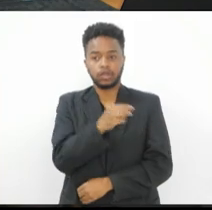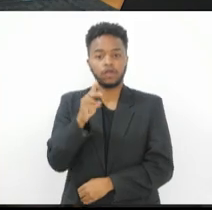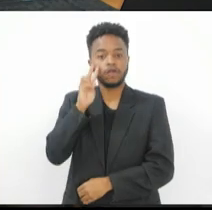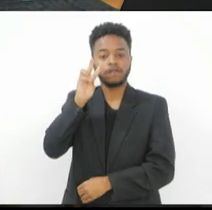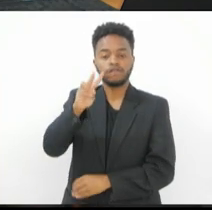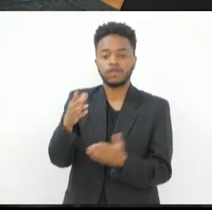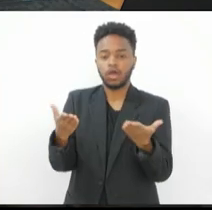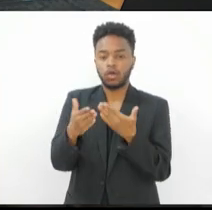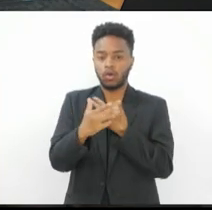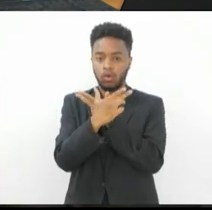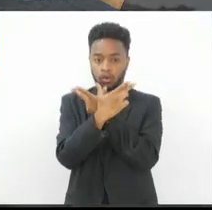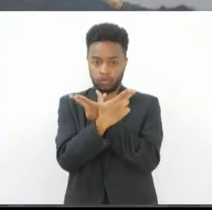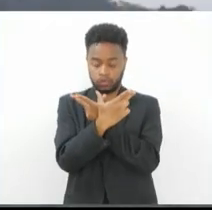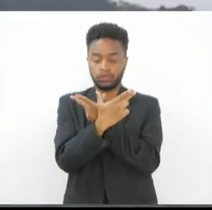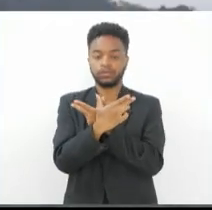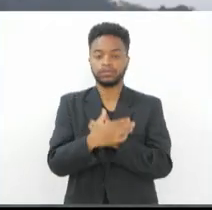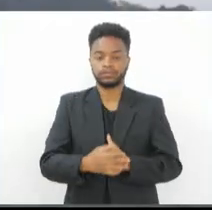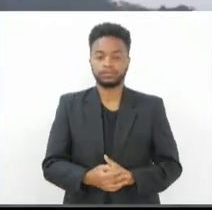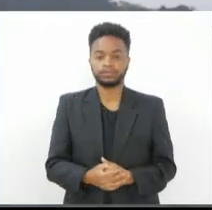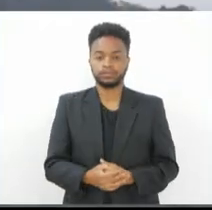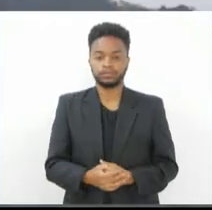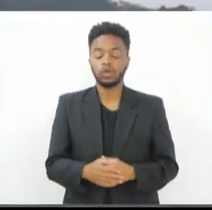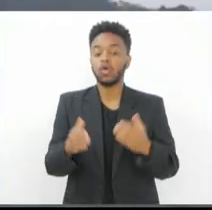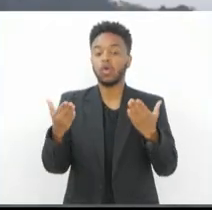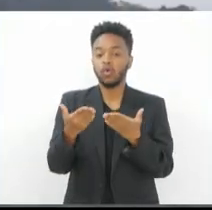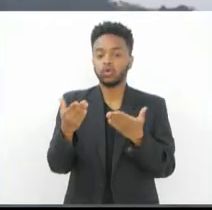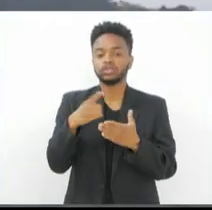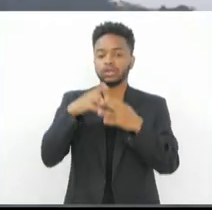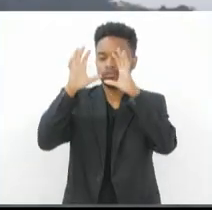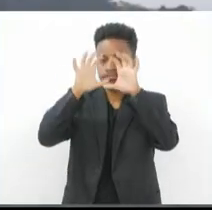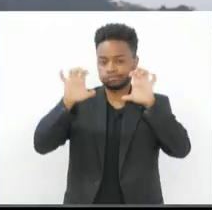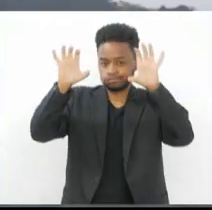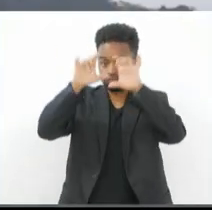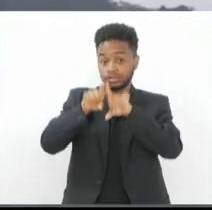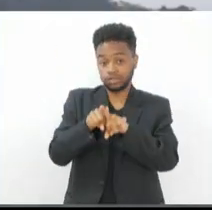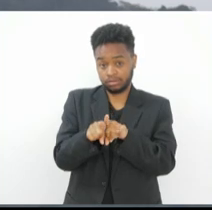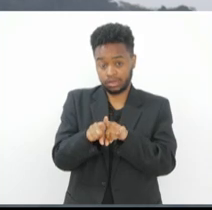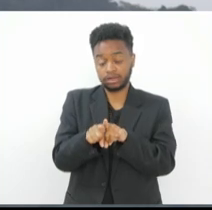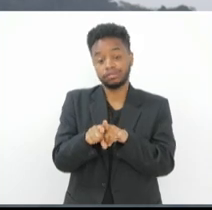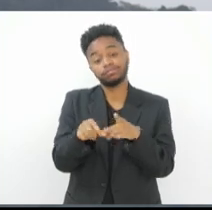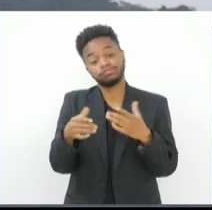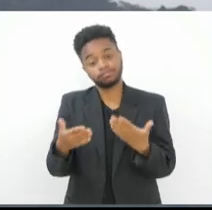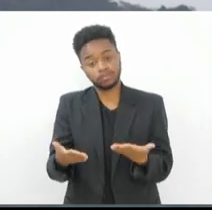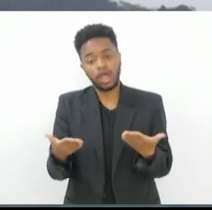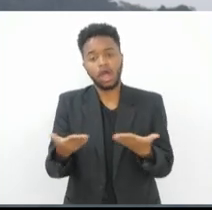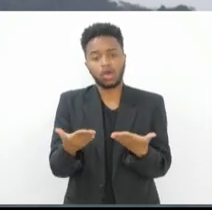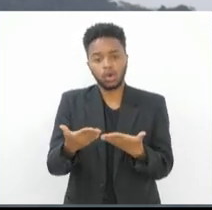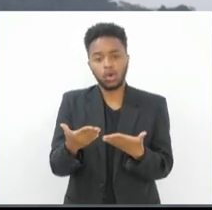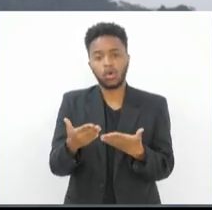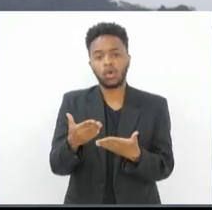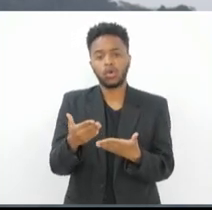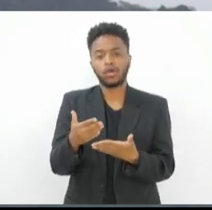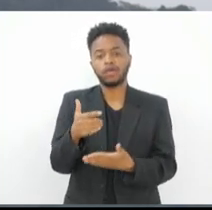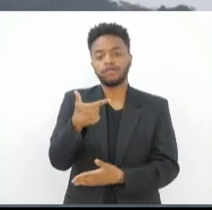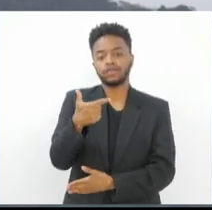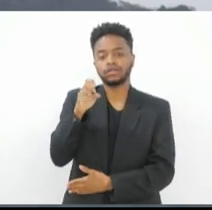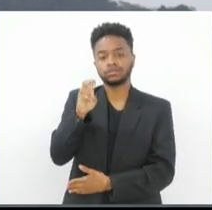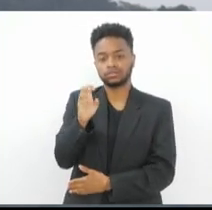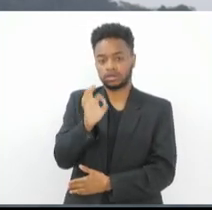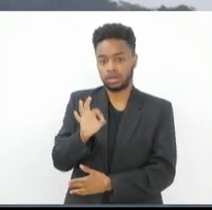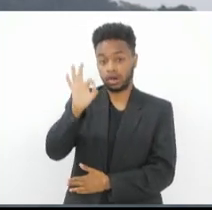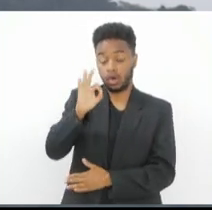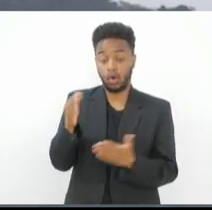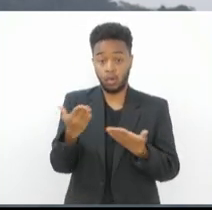Você vê imagens aí do Cristo Redentor, o amanheceu nublado mais uma vez, Nesse momento faz 25 graus,